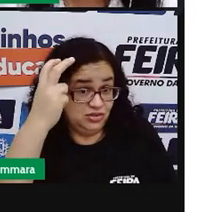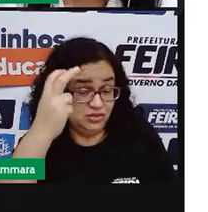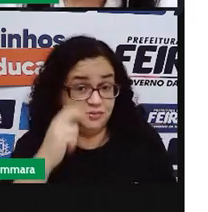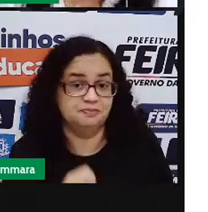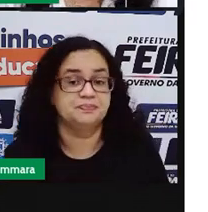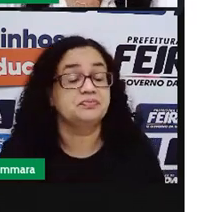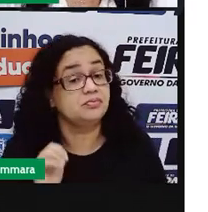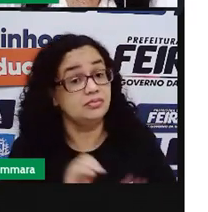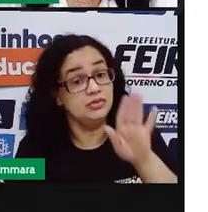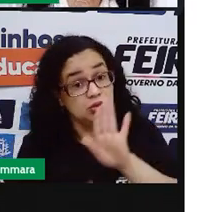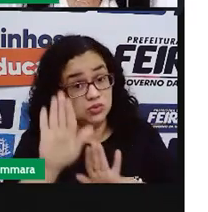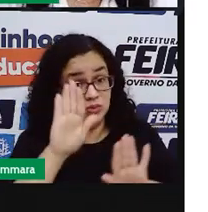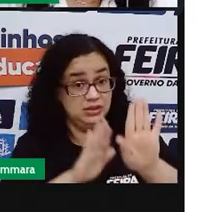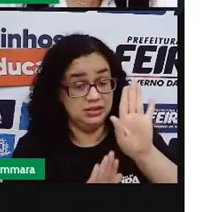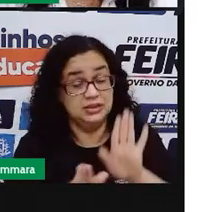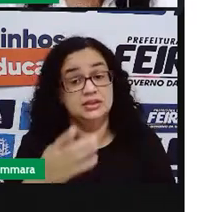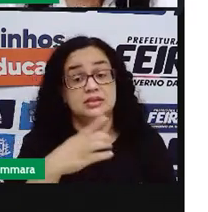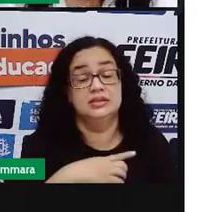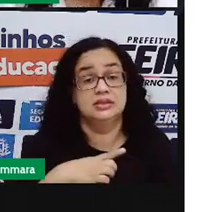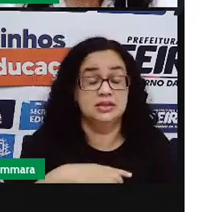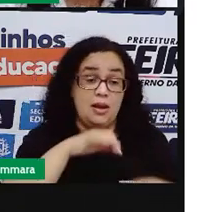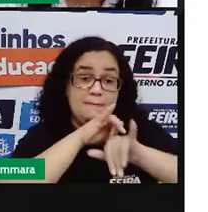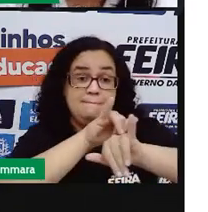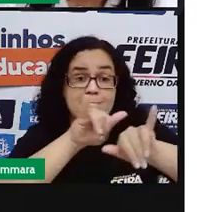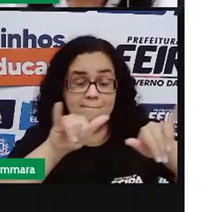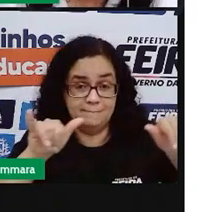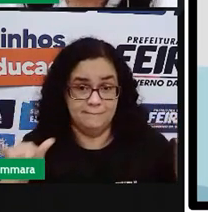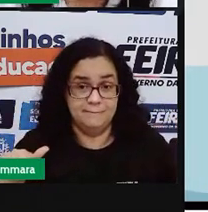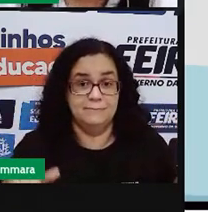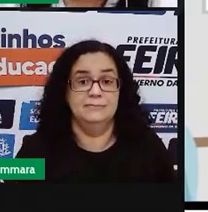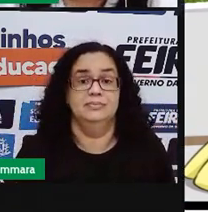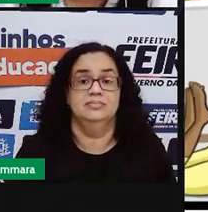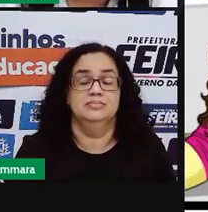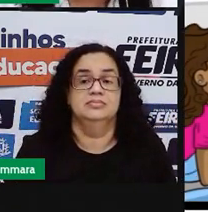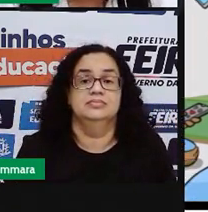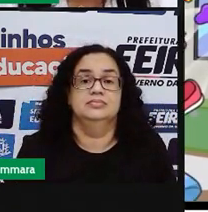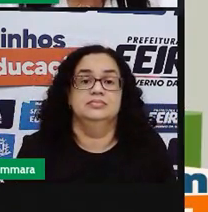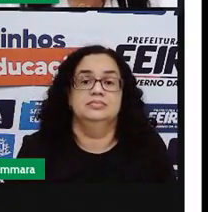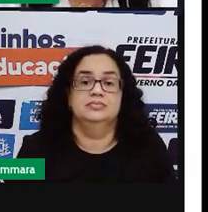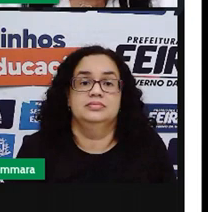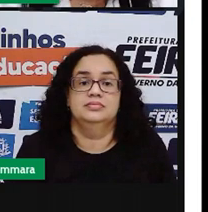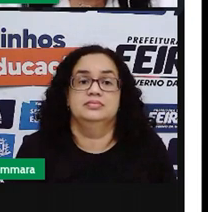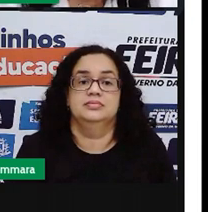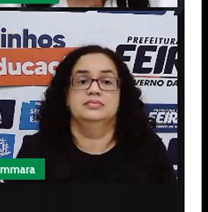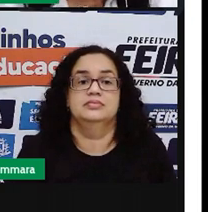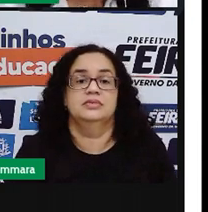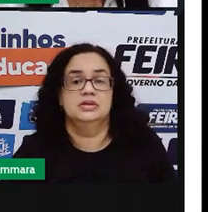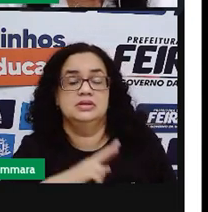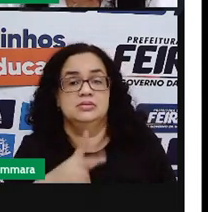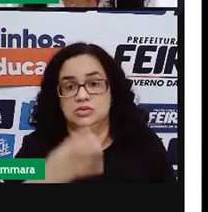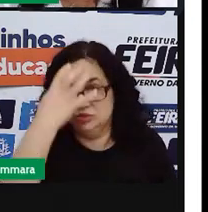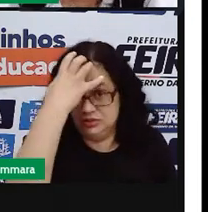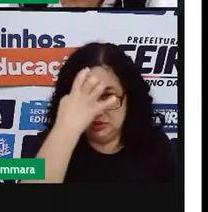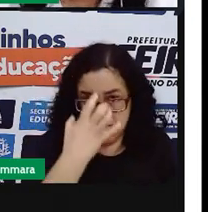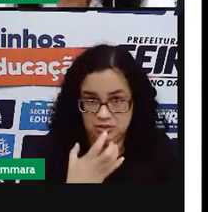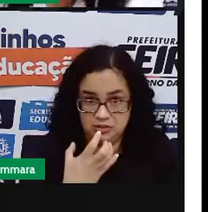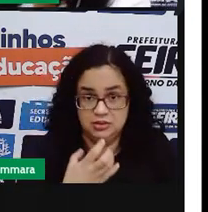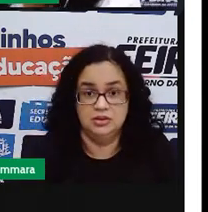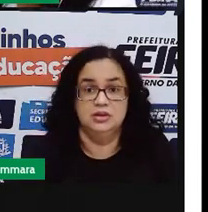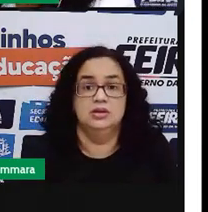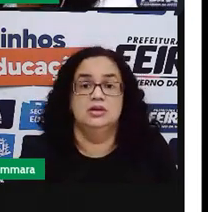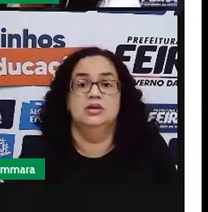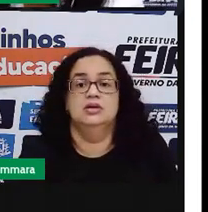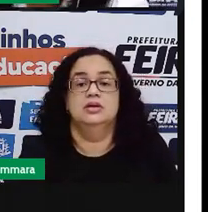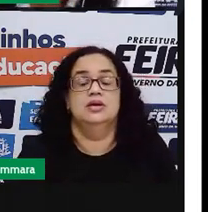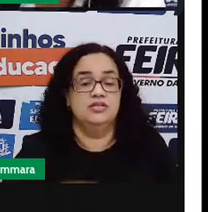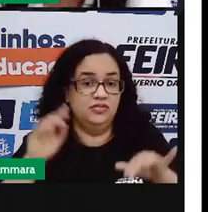E os cuidados que devemos ter com a publicidade infantil é algo muito sério. A própria que